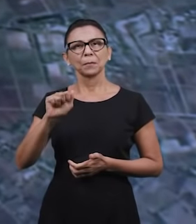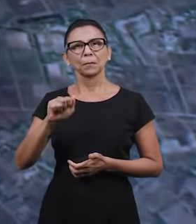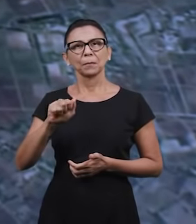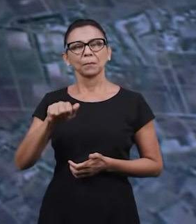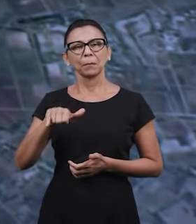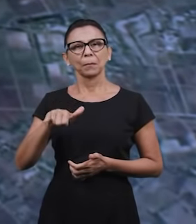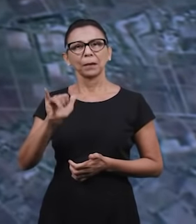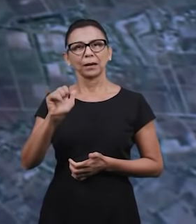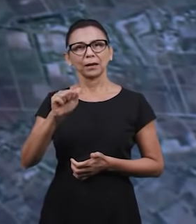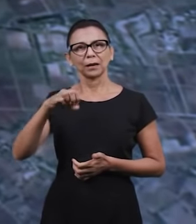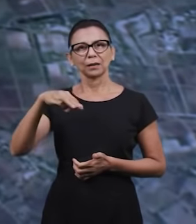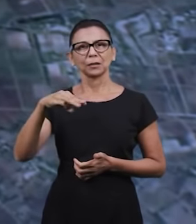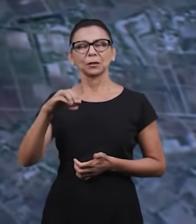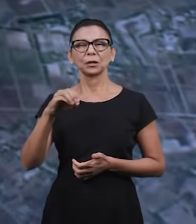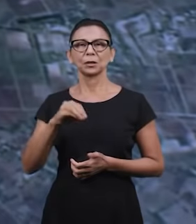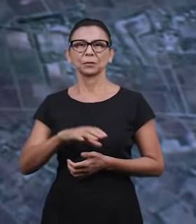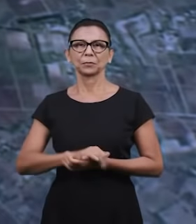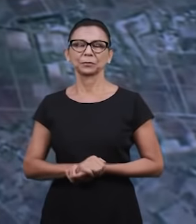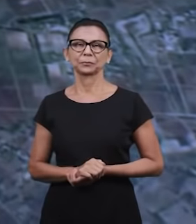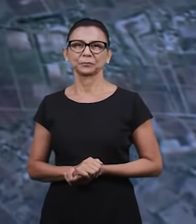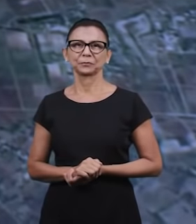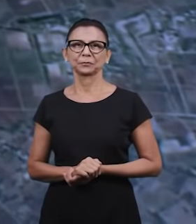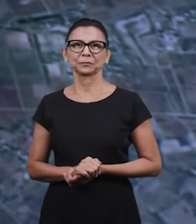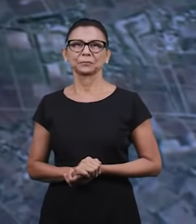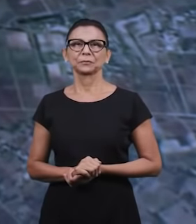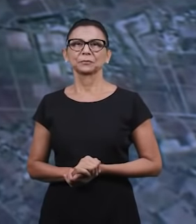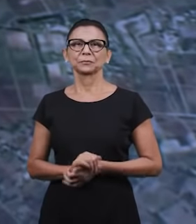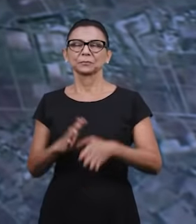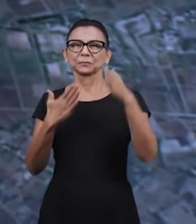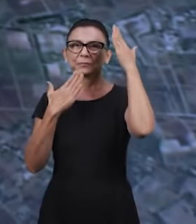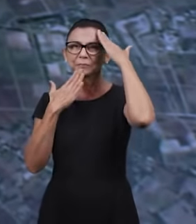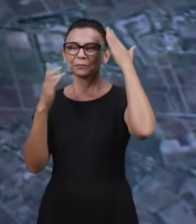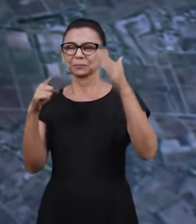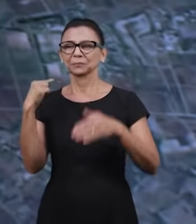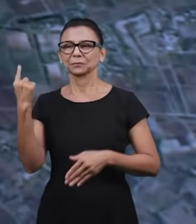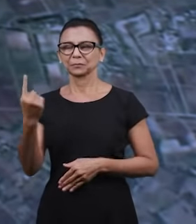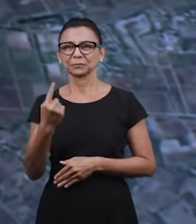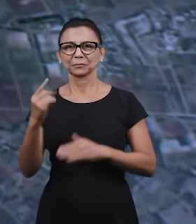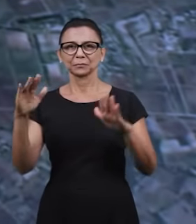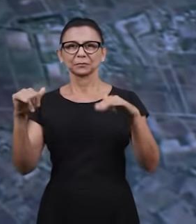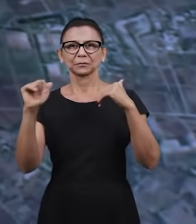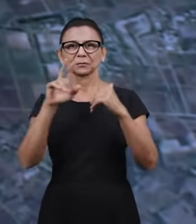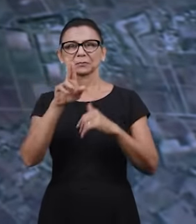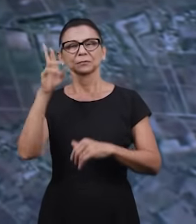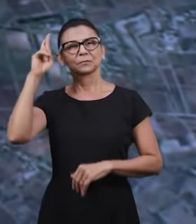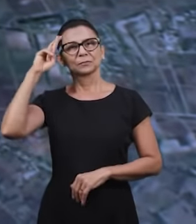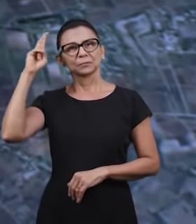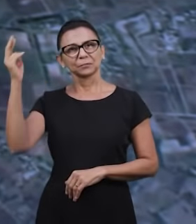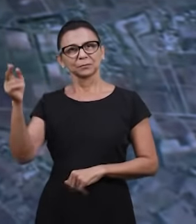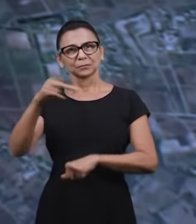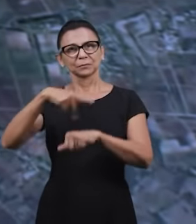abençoe grandemente a irmã e todos os irmãos aí em Baiamo, em Cuba. Louvado seja o nome do Senhor.